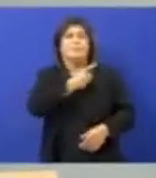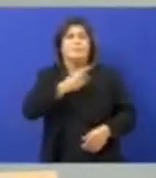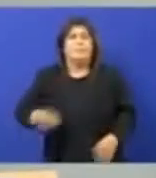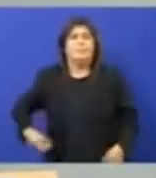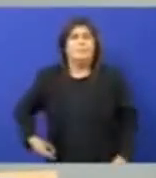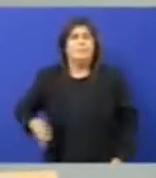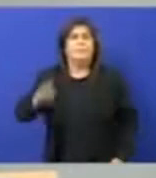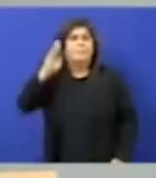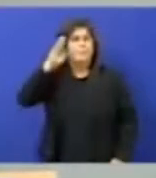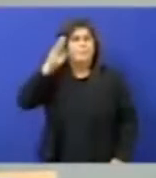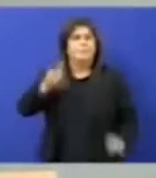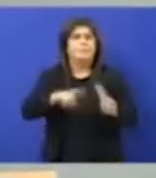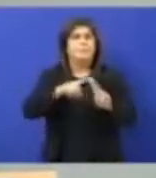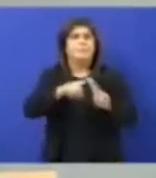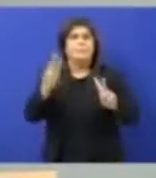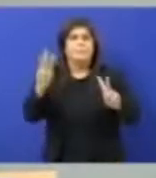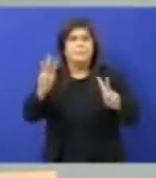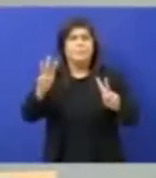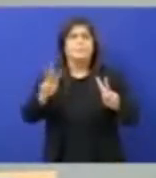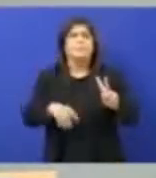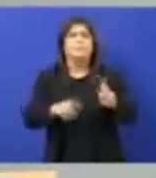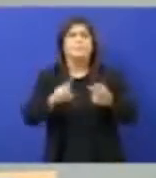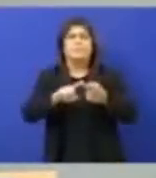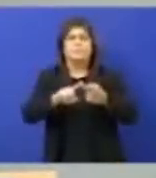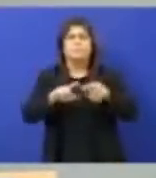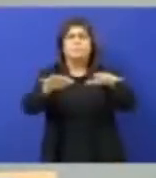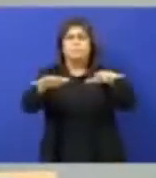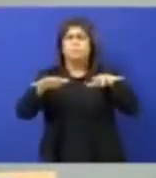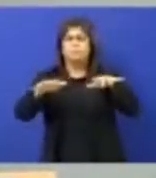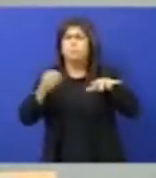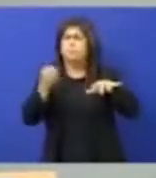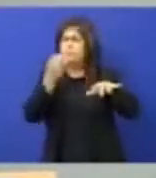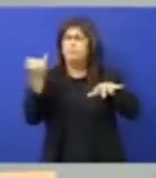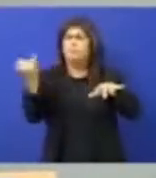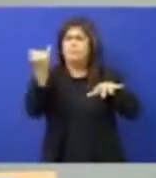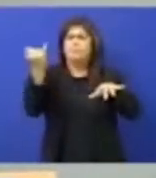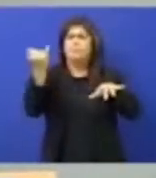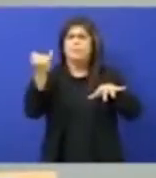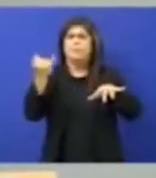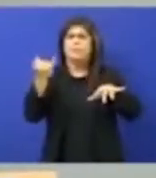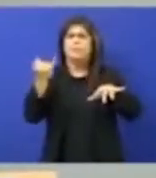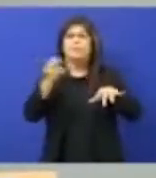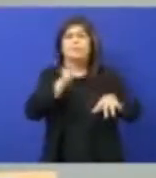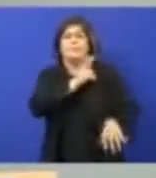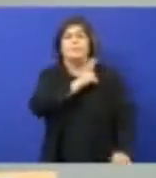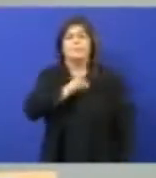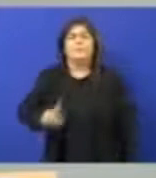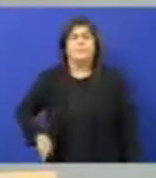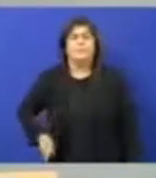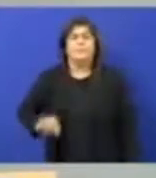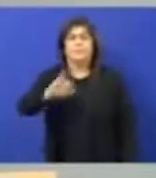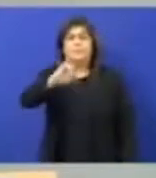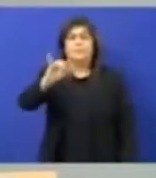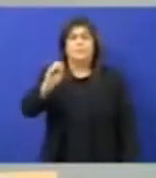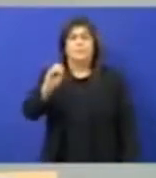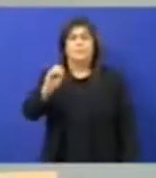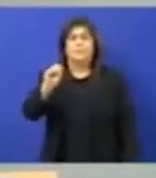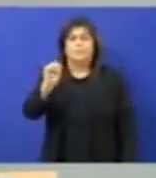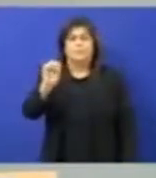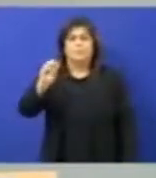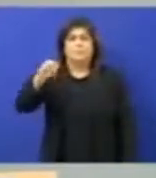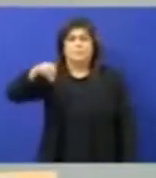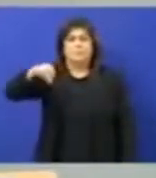Gilberto, do deputado Valber. Audiência bastante proveitosa, comandada pelo vereador Josmar, para debater um tema que